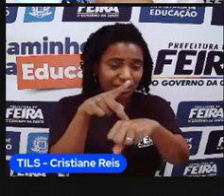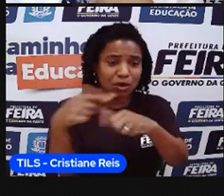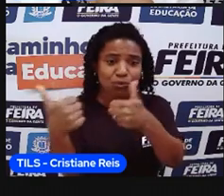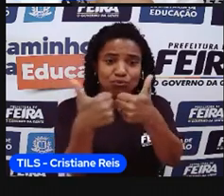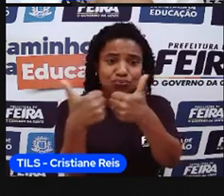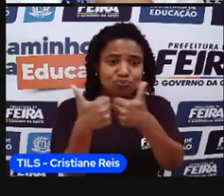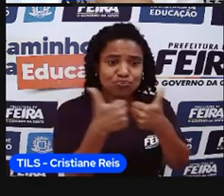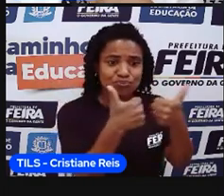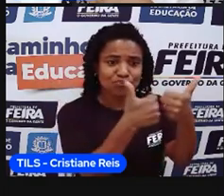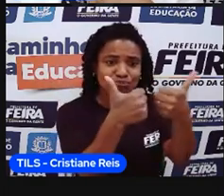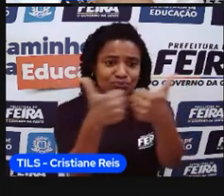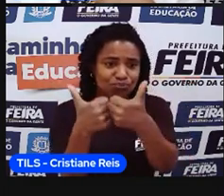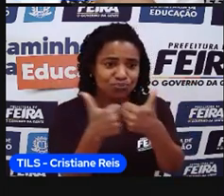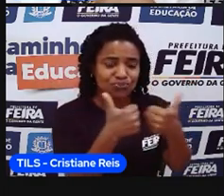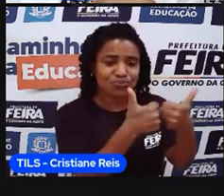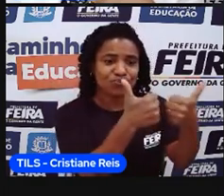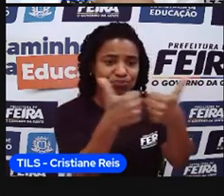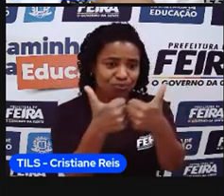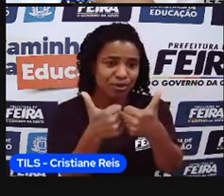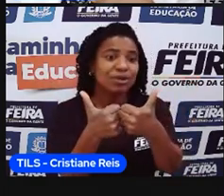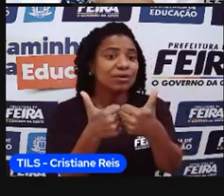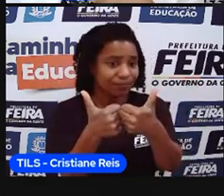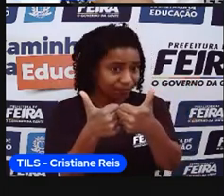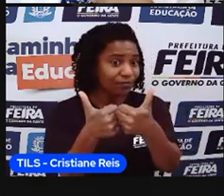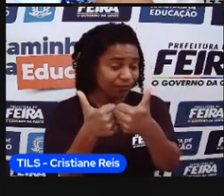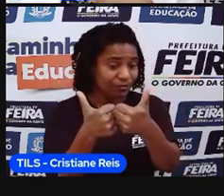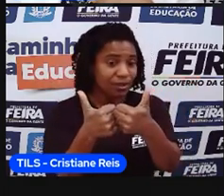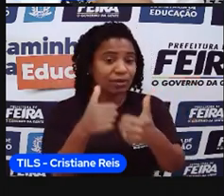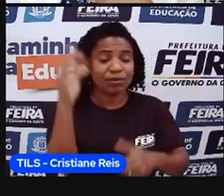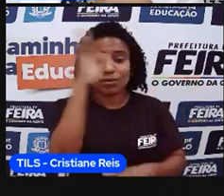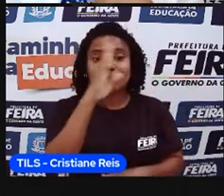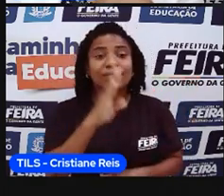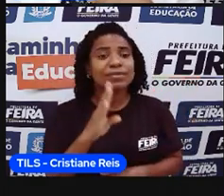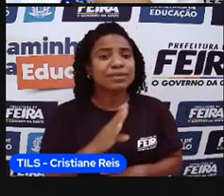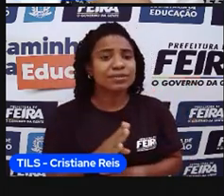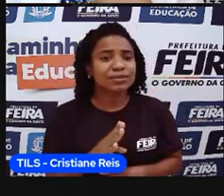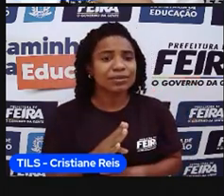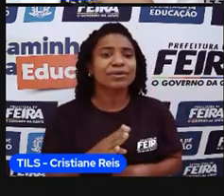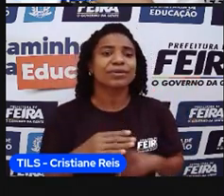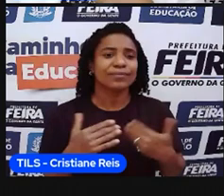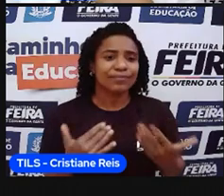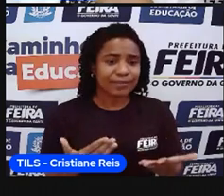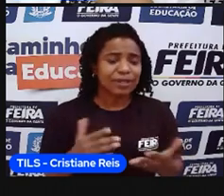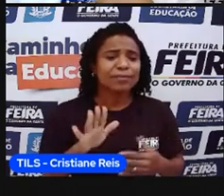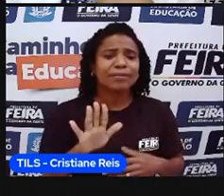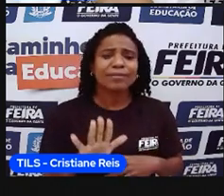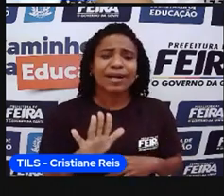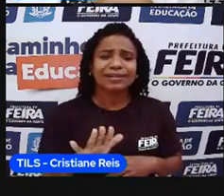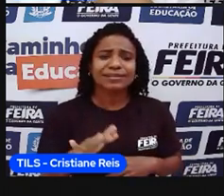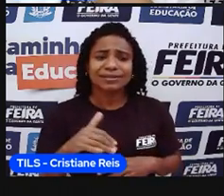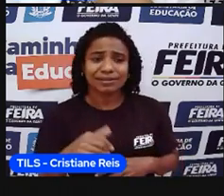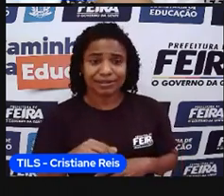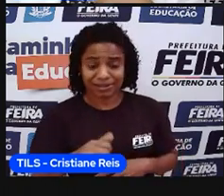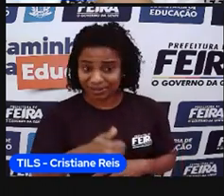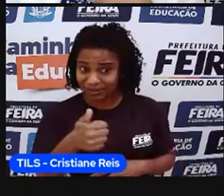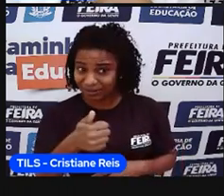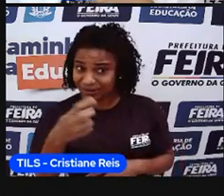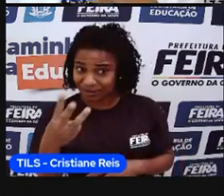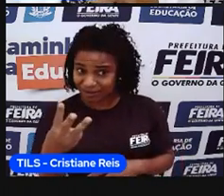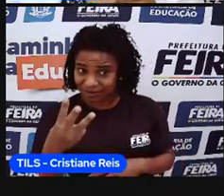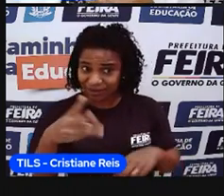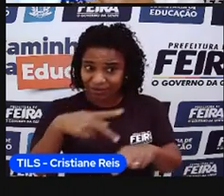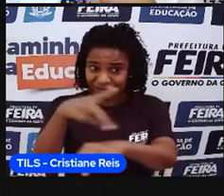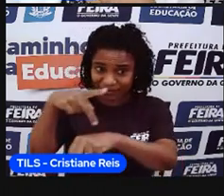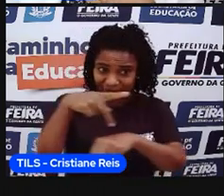Brasil, ou seja, que tem uma ligação direta com o território brasileiro. Mas, desses 13 países,